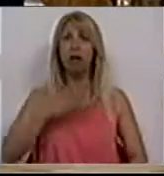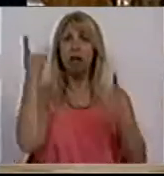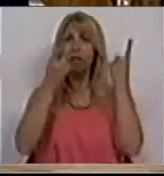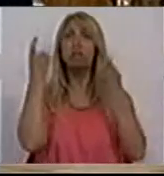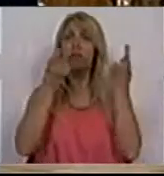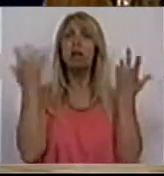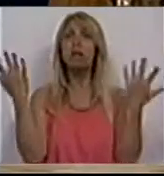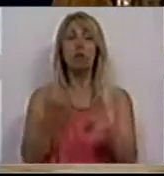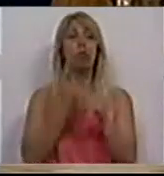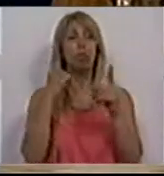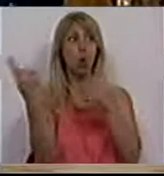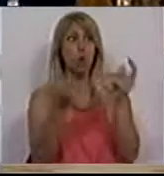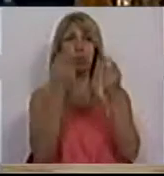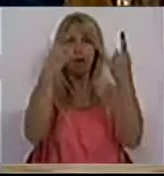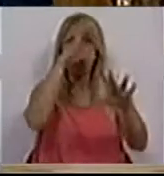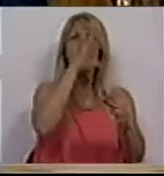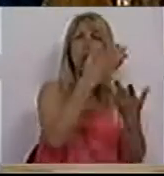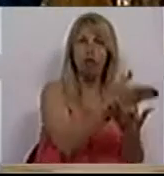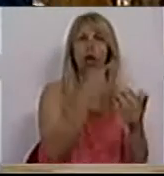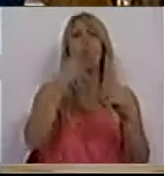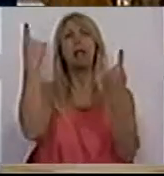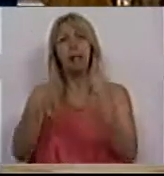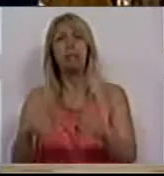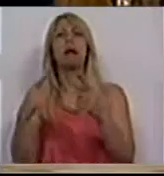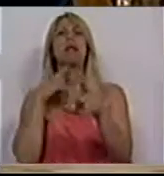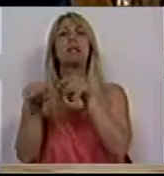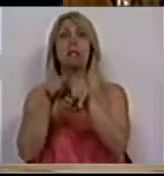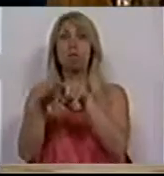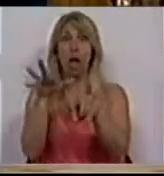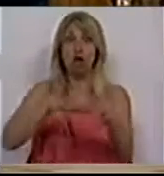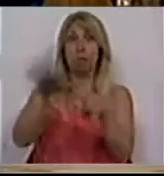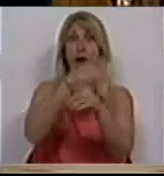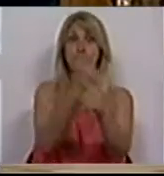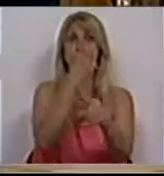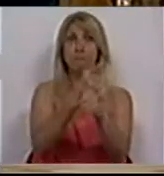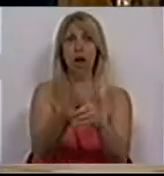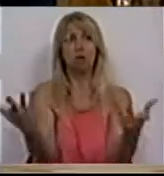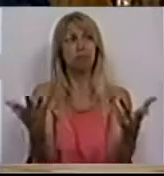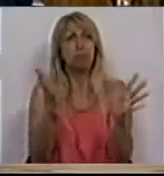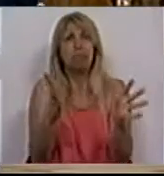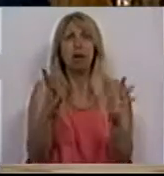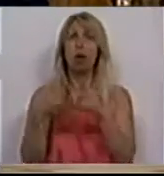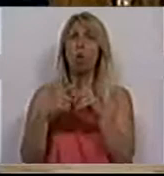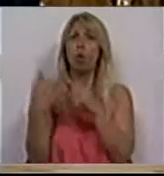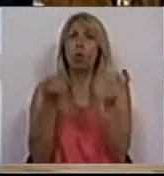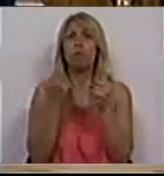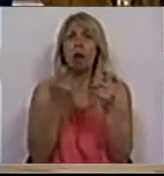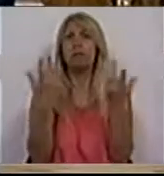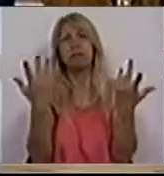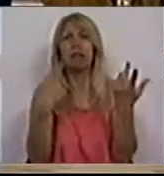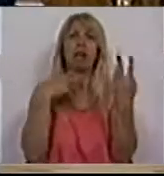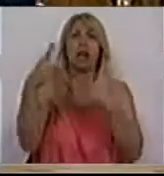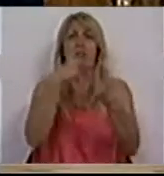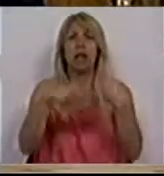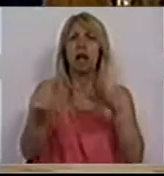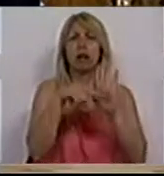Governo e deputados no mesmo espaço tem que ser um debate de confronto pela crítica e pela negativa e não pode ser um debate de confronto